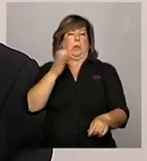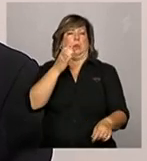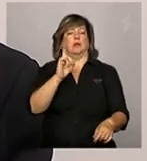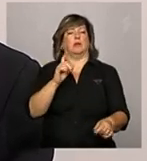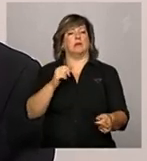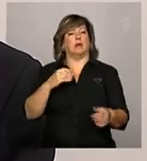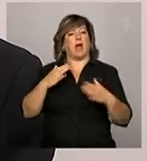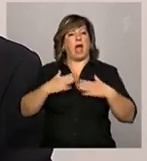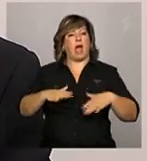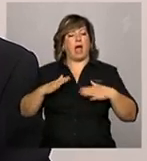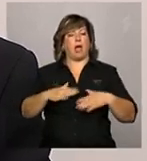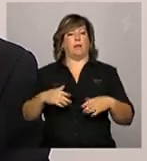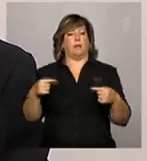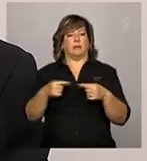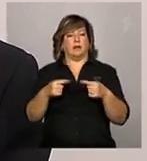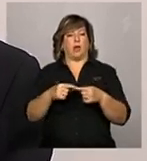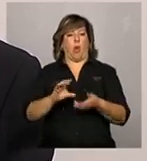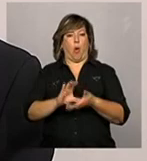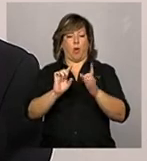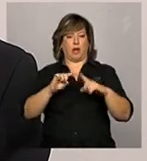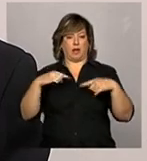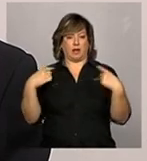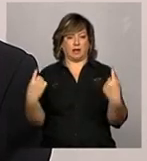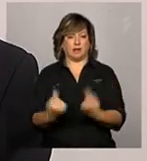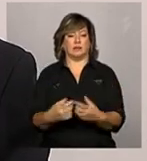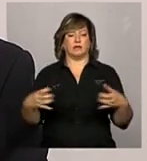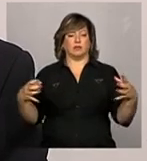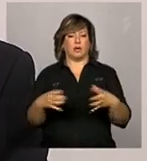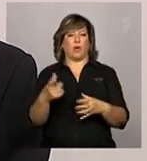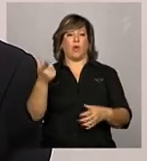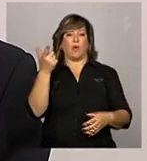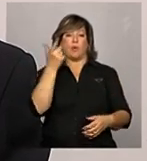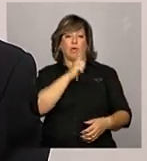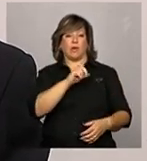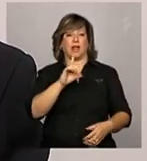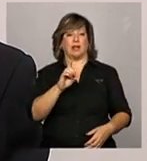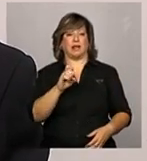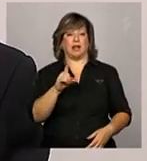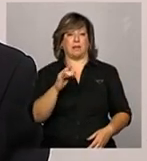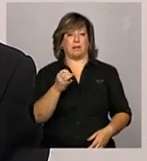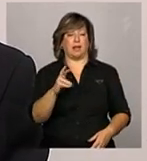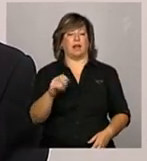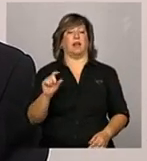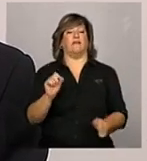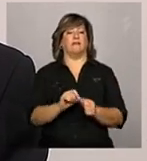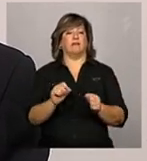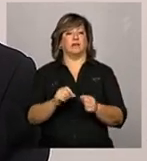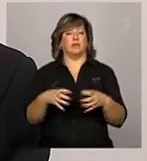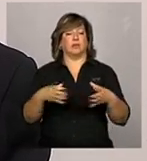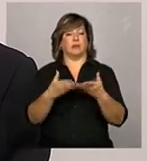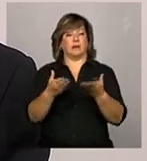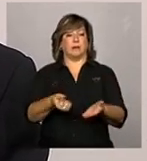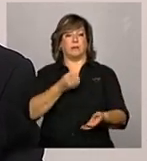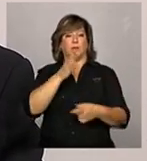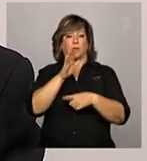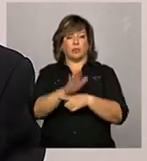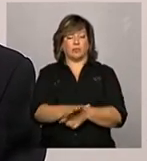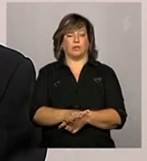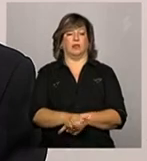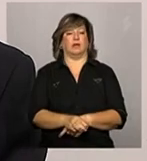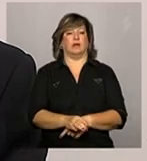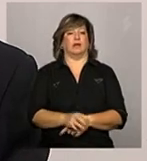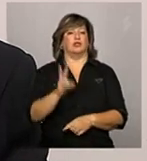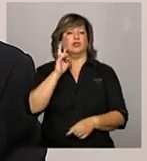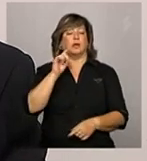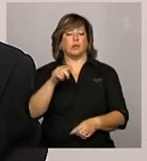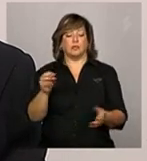Conselho se reunir e conseguir deliberar sobre um parecer favorável ou não àquele preenchimento.